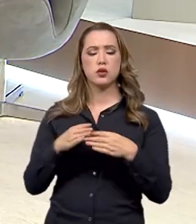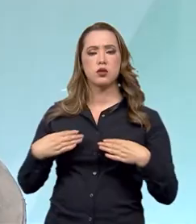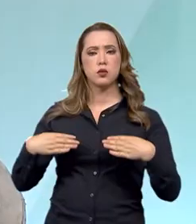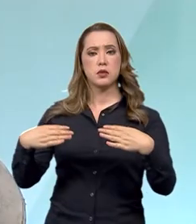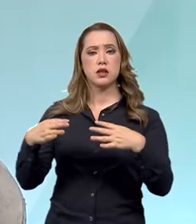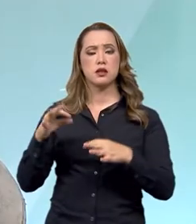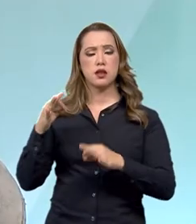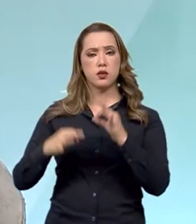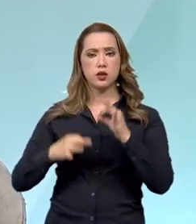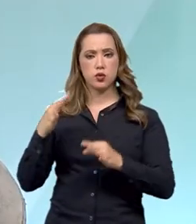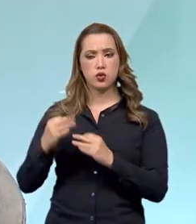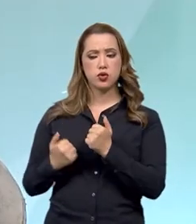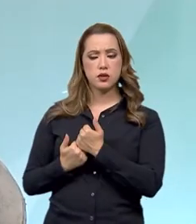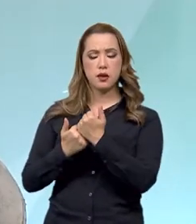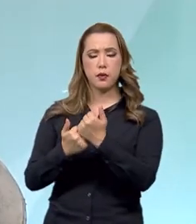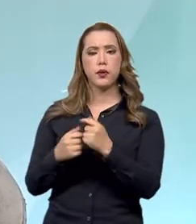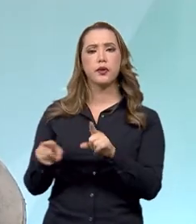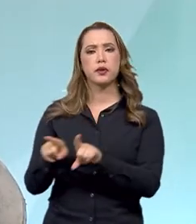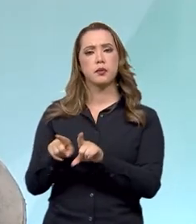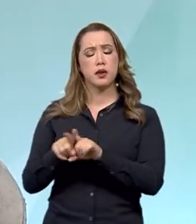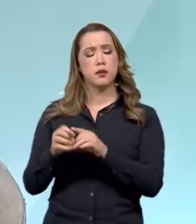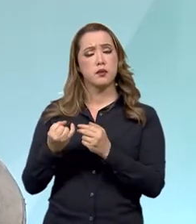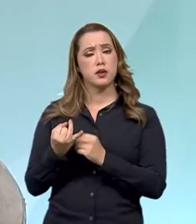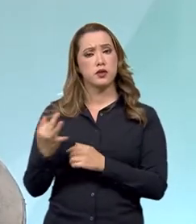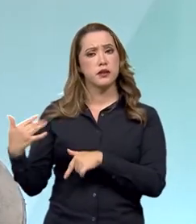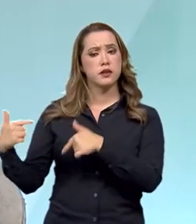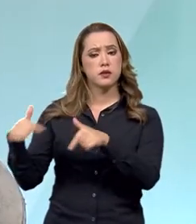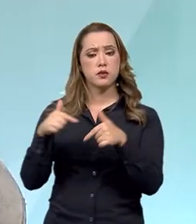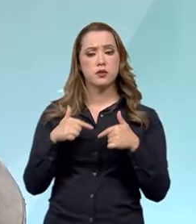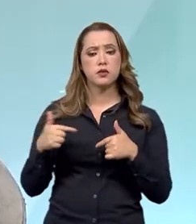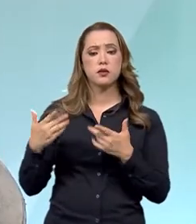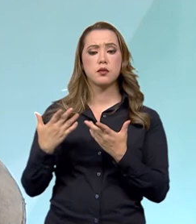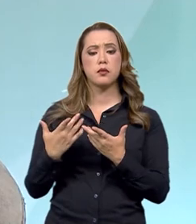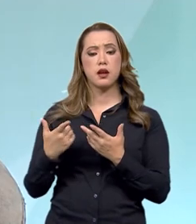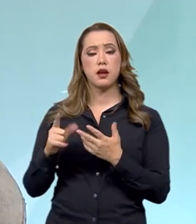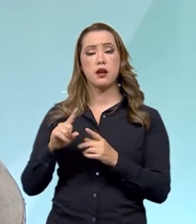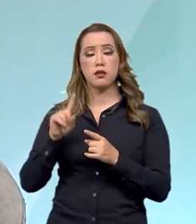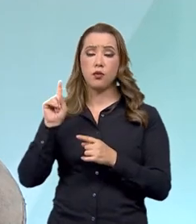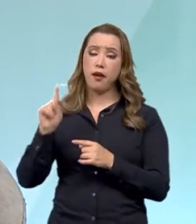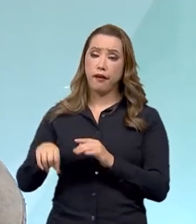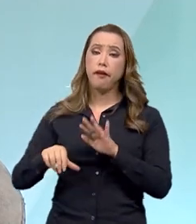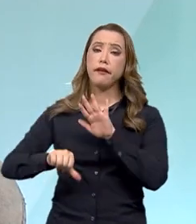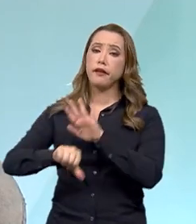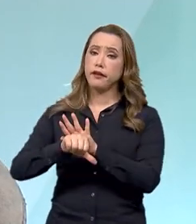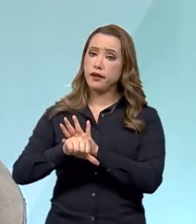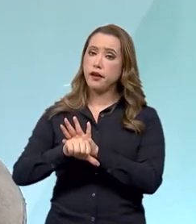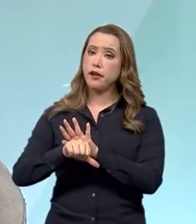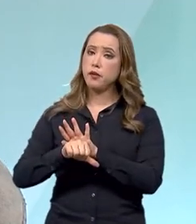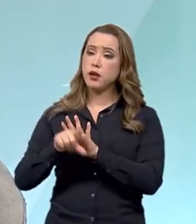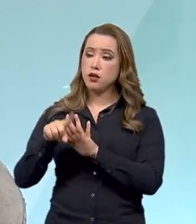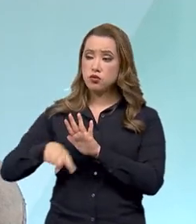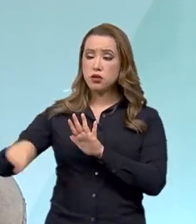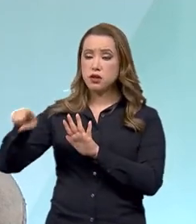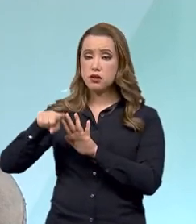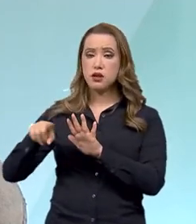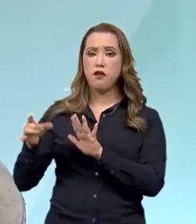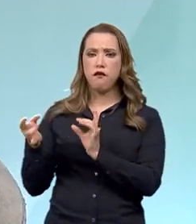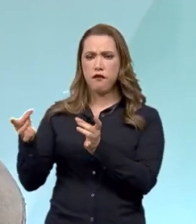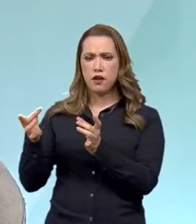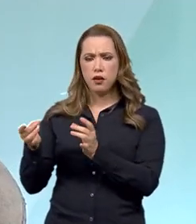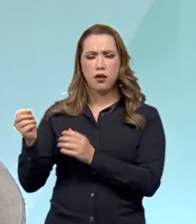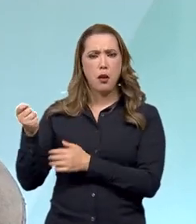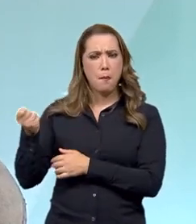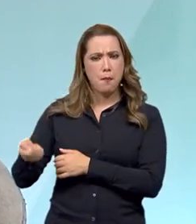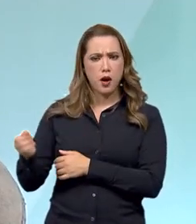Justiça, isso é importante, porque muitas dessas práticas daí constituem crimes e a gente tem aí